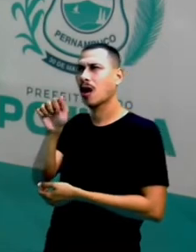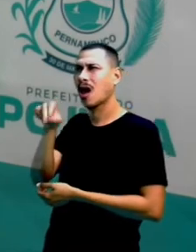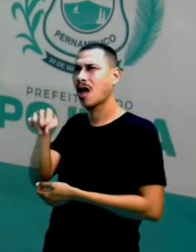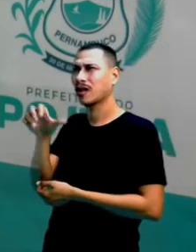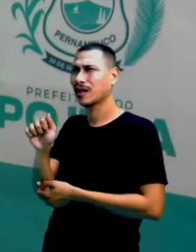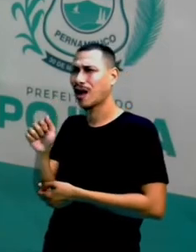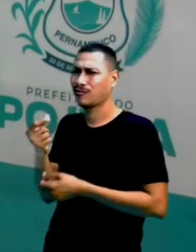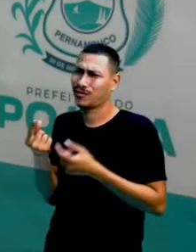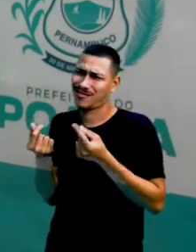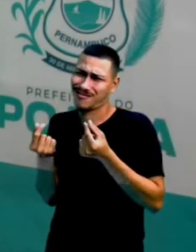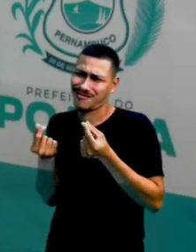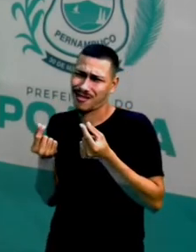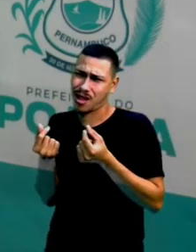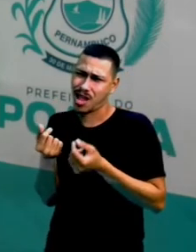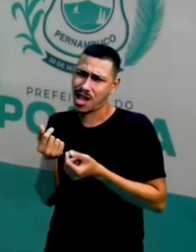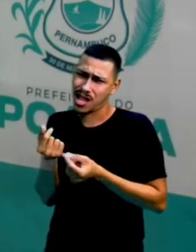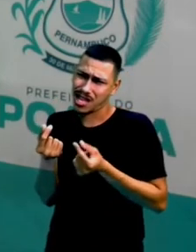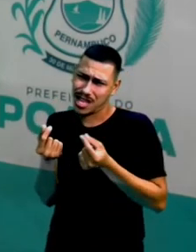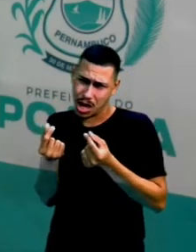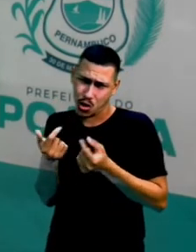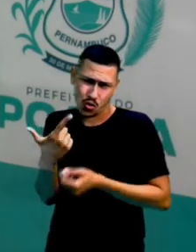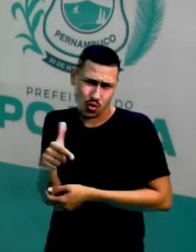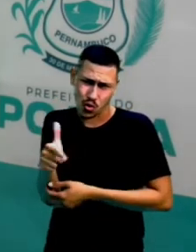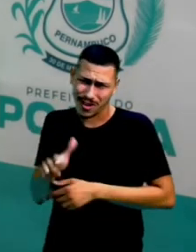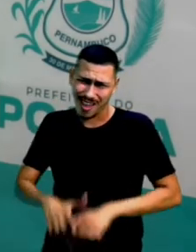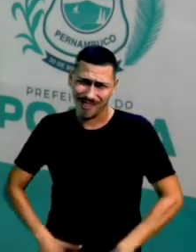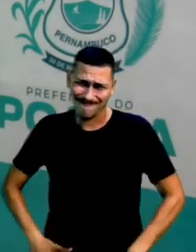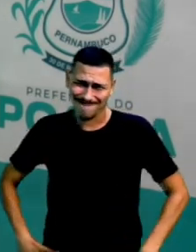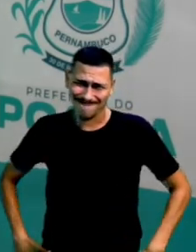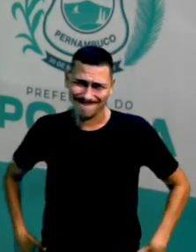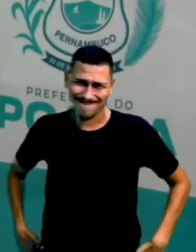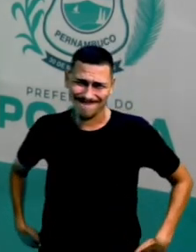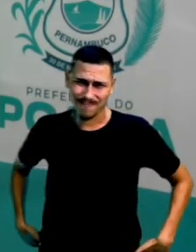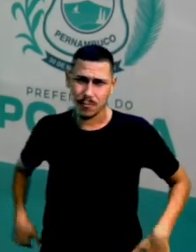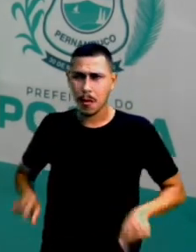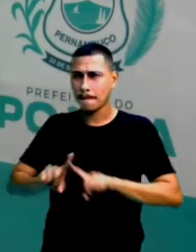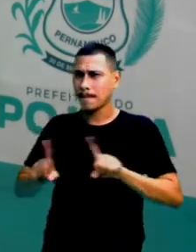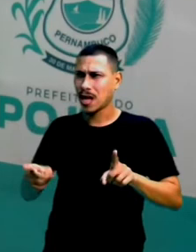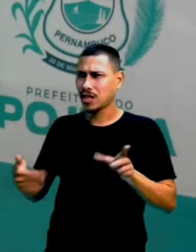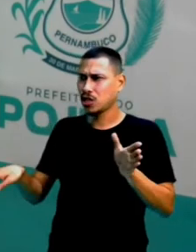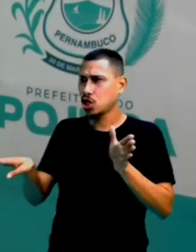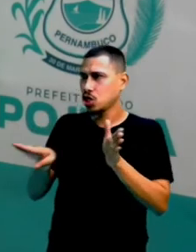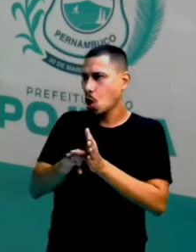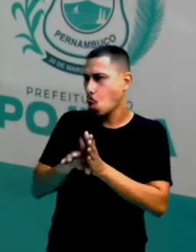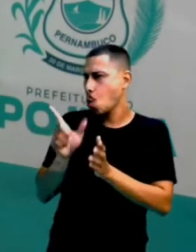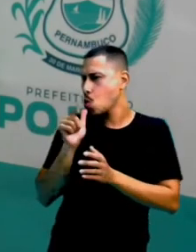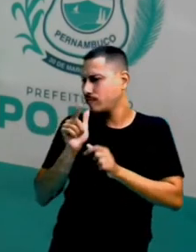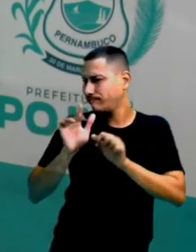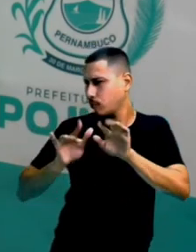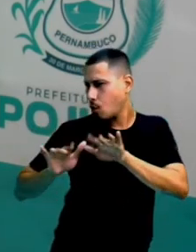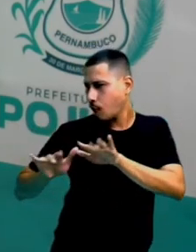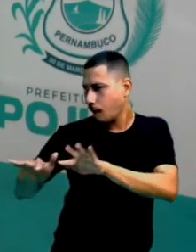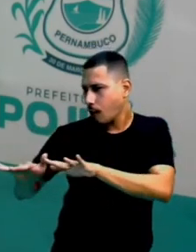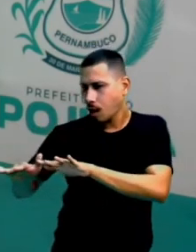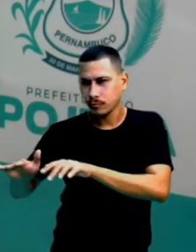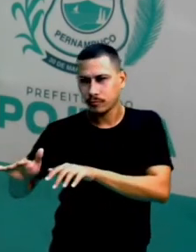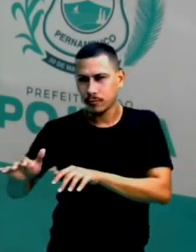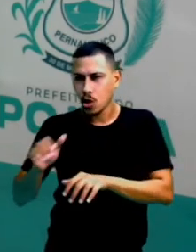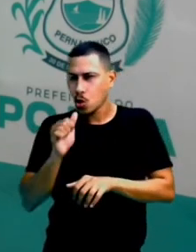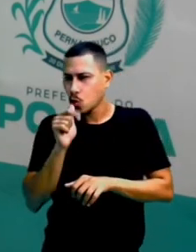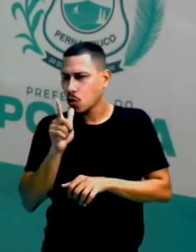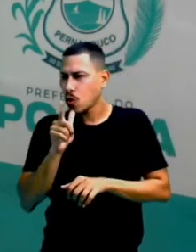financeiras Quem nunca passou, né? E aí ela chegou Nas margens do Rio de Francisco E ela era muito